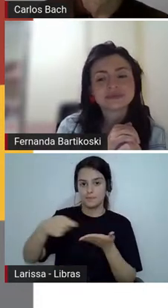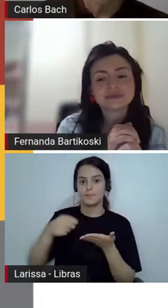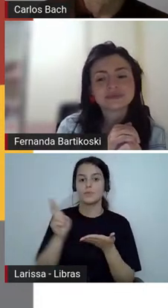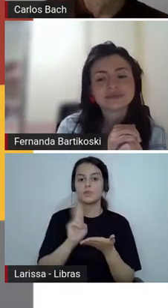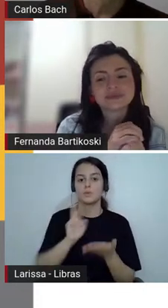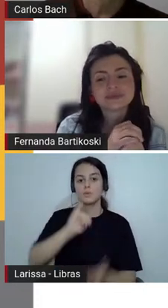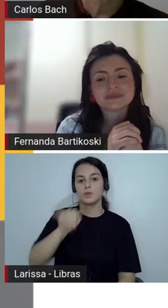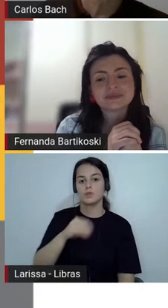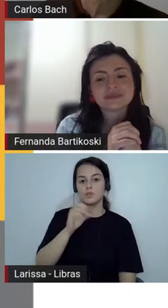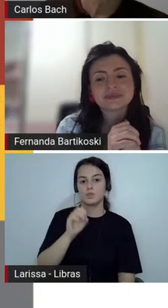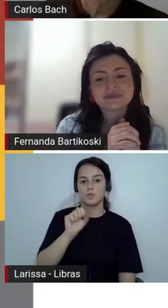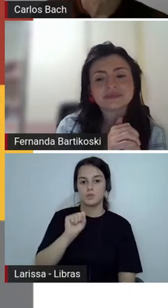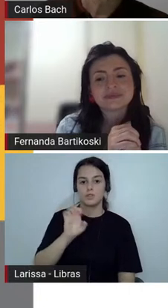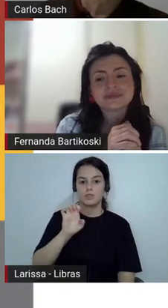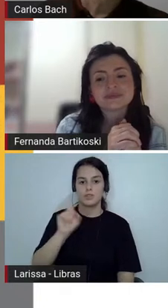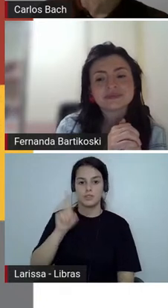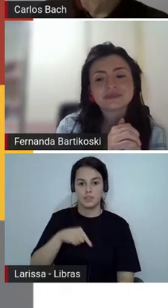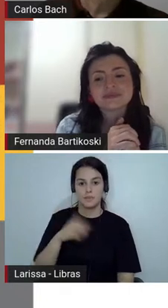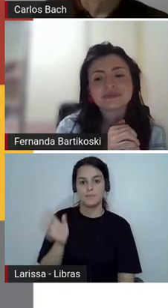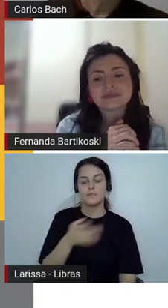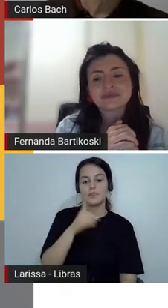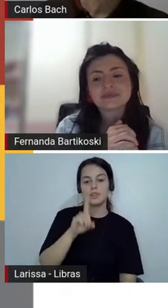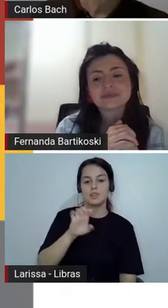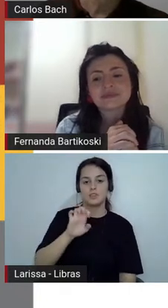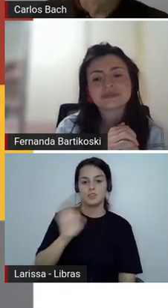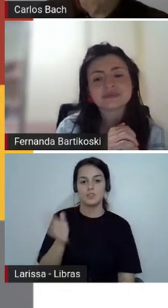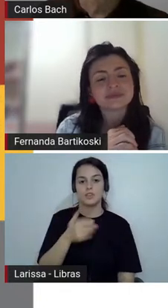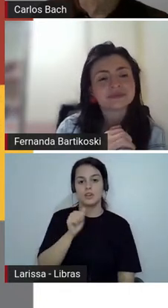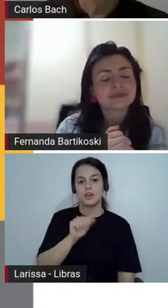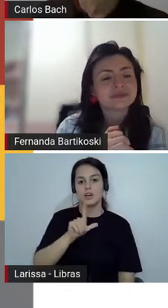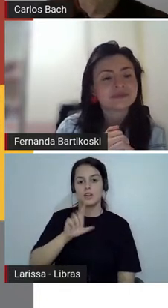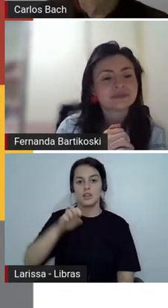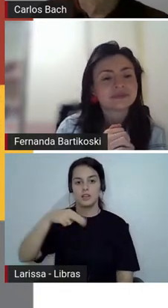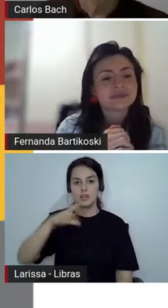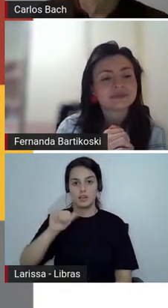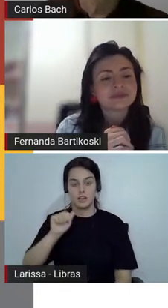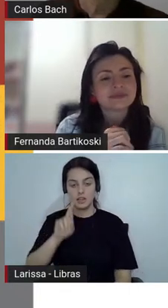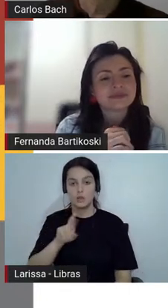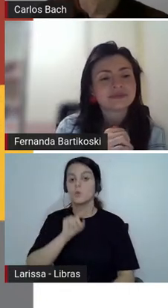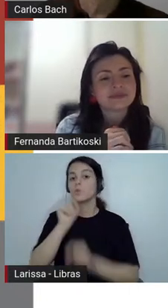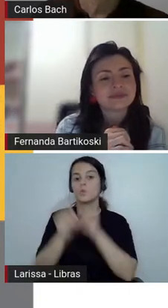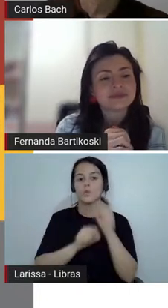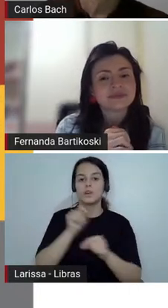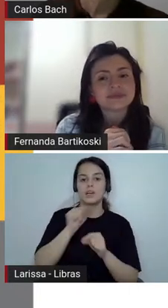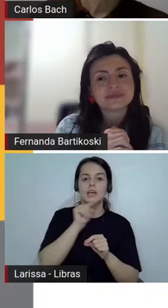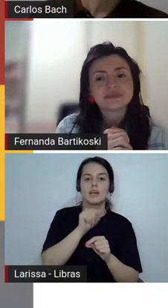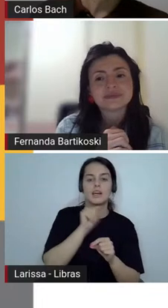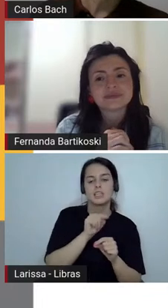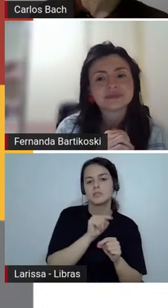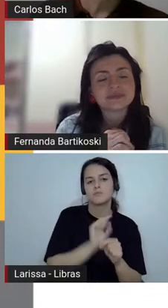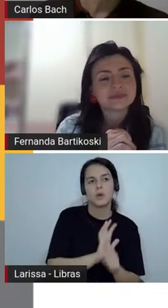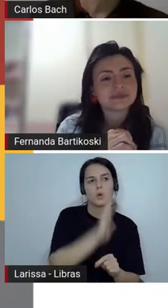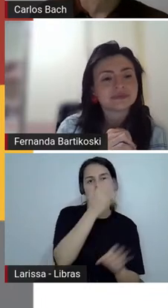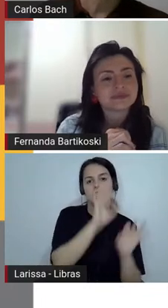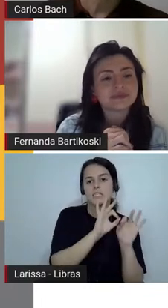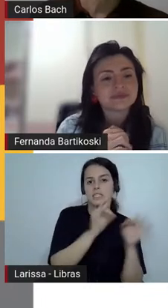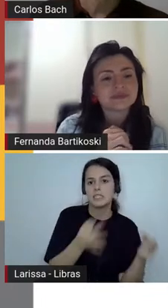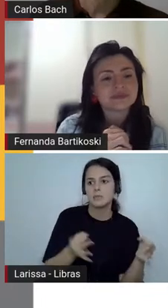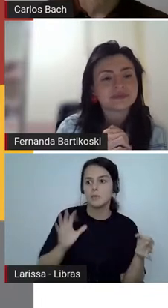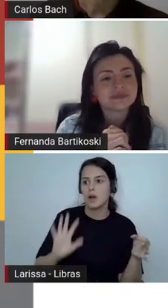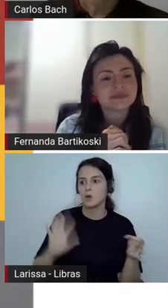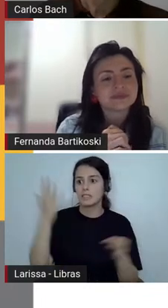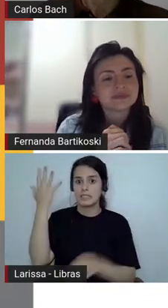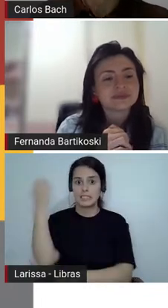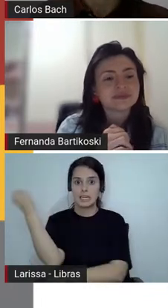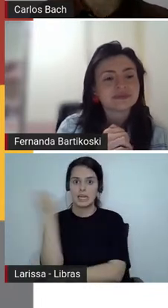pequenos e grandes acontecimentos, numa linguagem lúdica e zoaçante para cobrir o espaço enorme entre esses eventos do